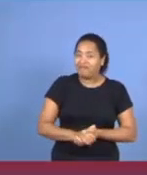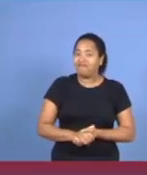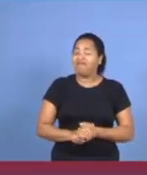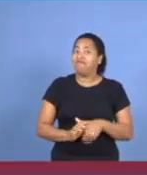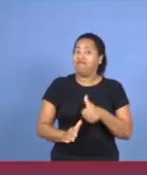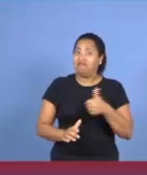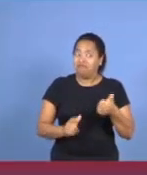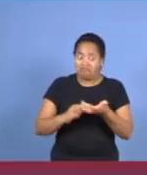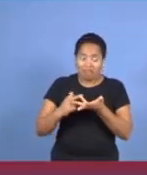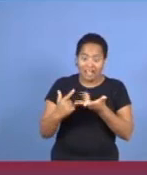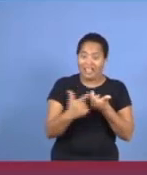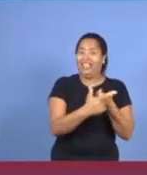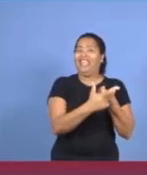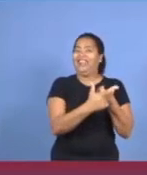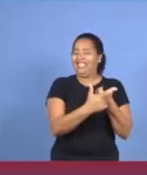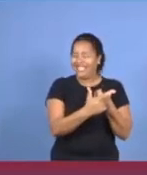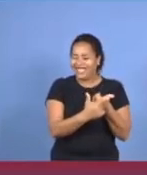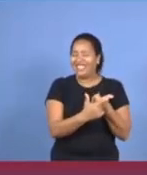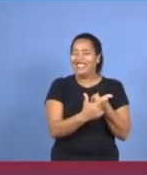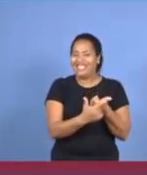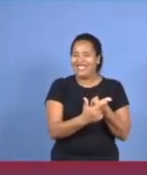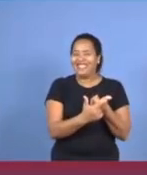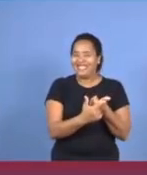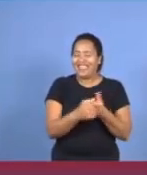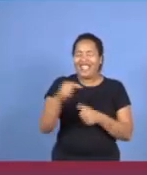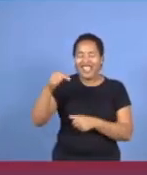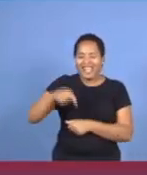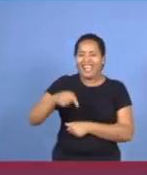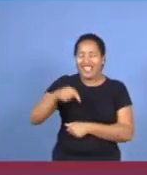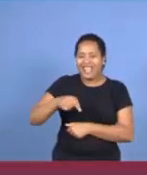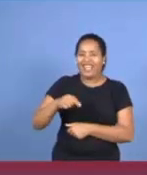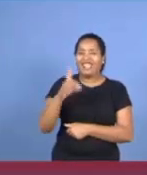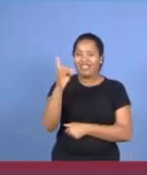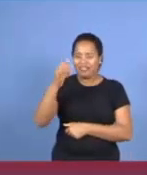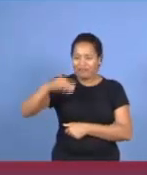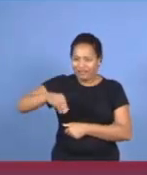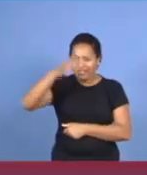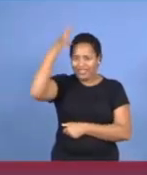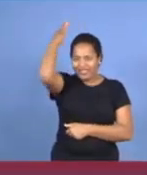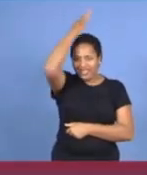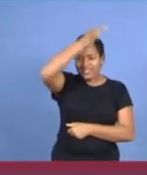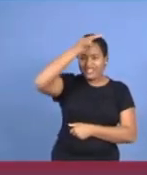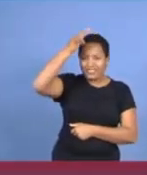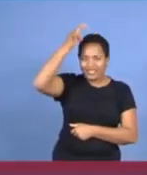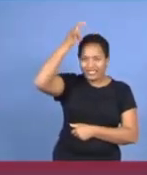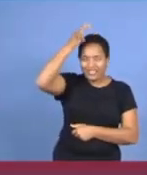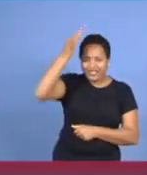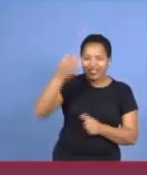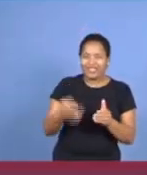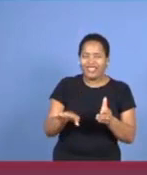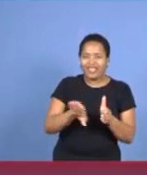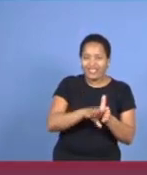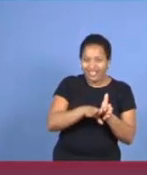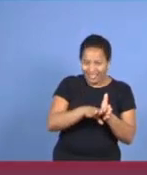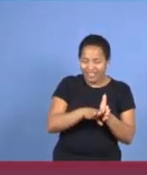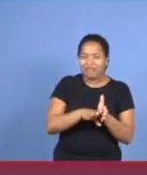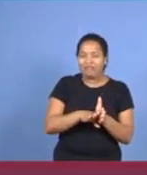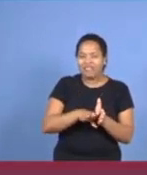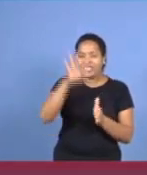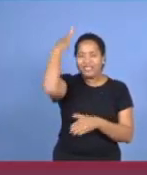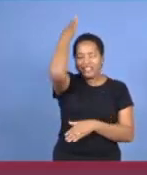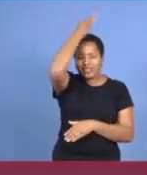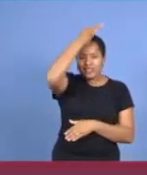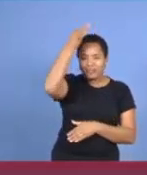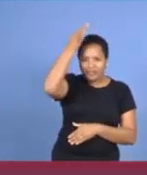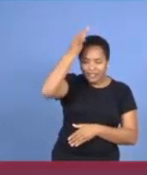em Santa Isabel, aqui na região de Domingos Martins, no Espírito Santo, também em São Mateus, no estado do Espírito Santo, no